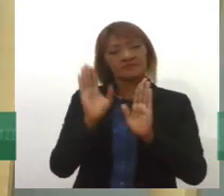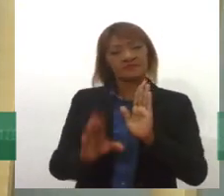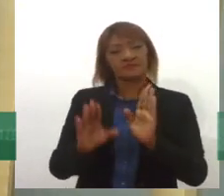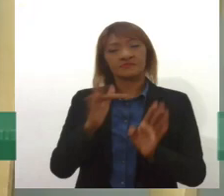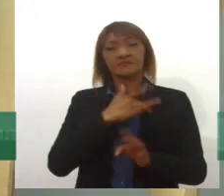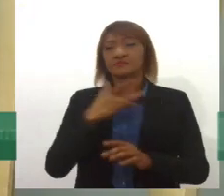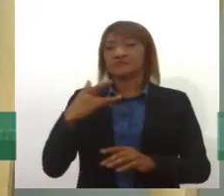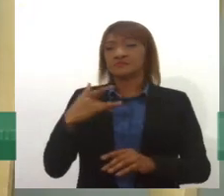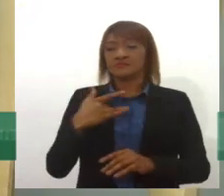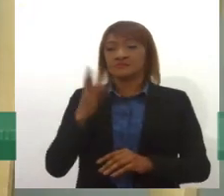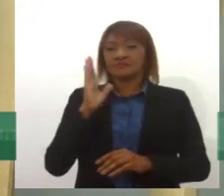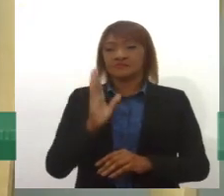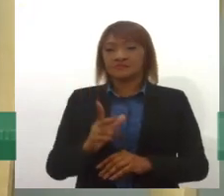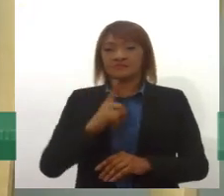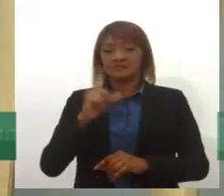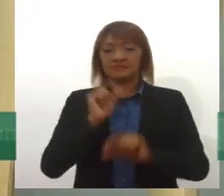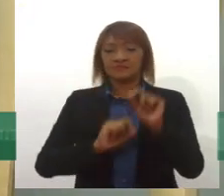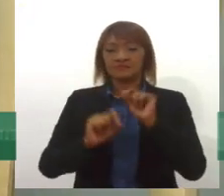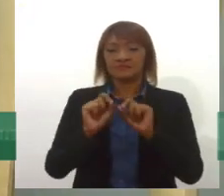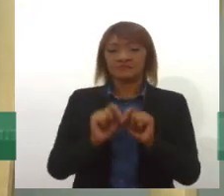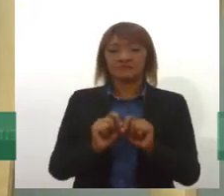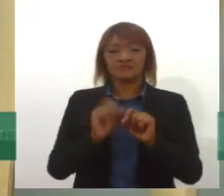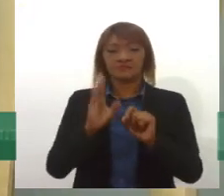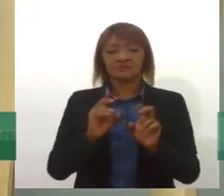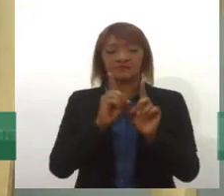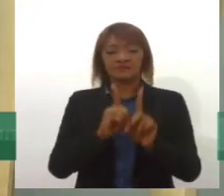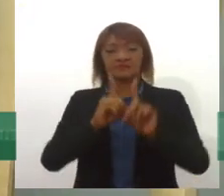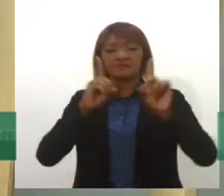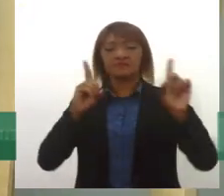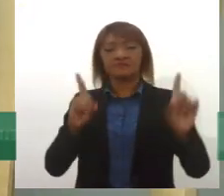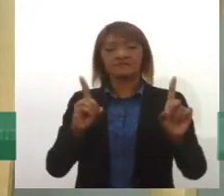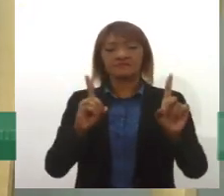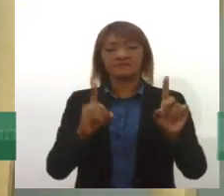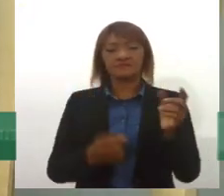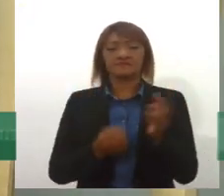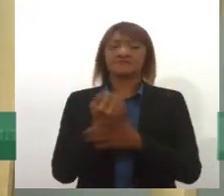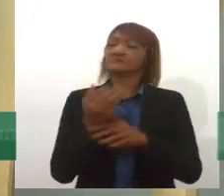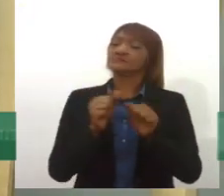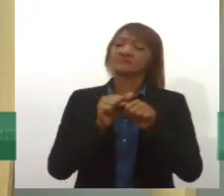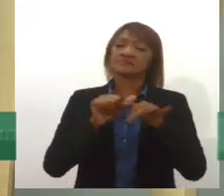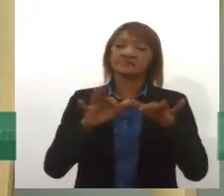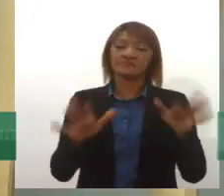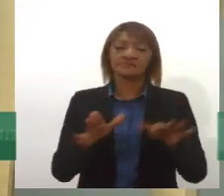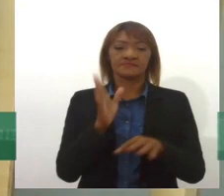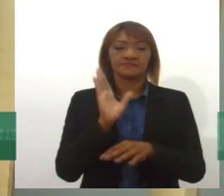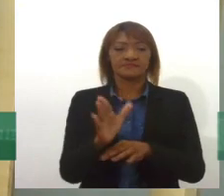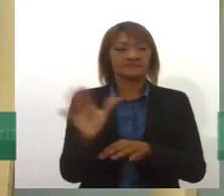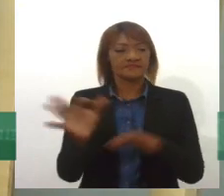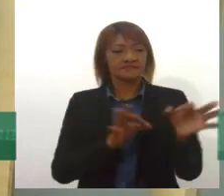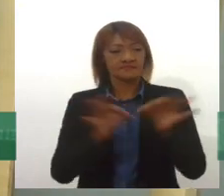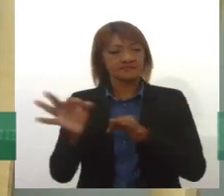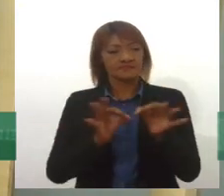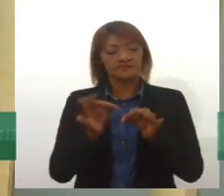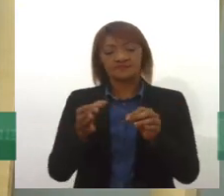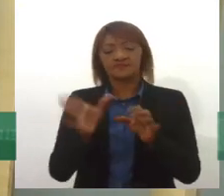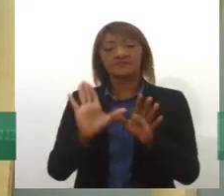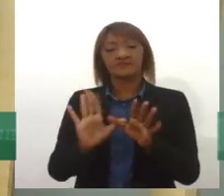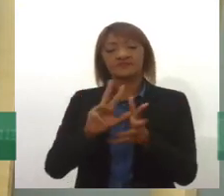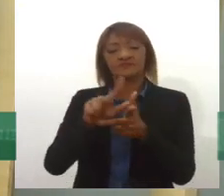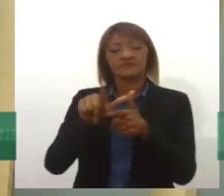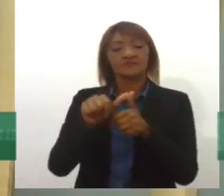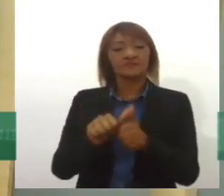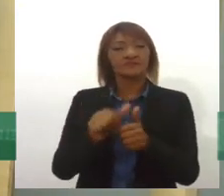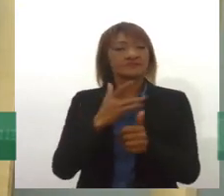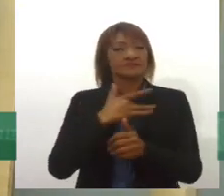saúde mental provocadas pelo distanciamento durante a pandemia. Segundo dados da Organização Mundial de Saúde, mais de